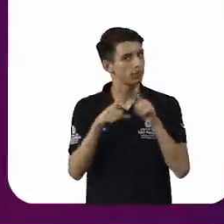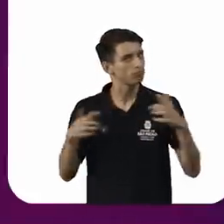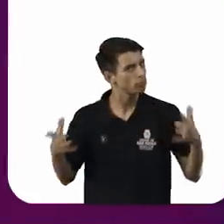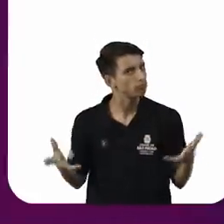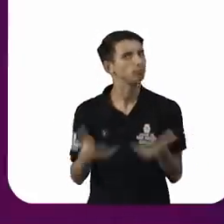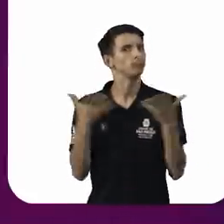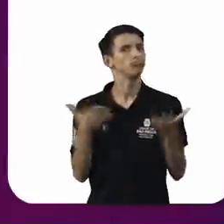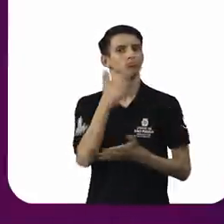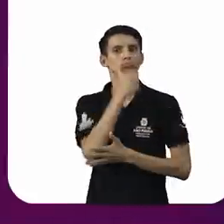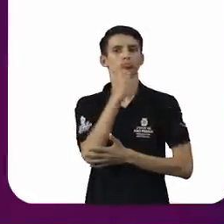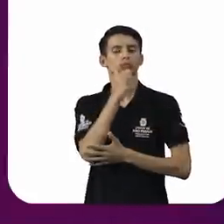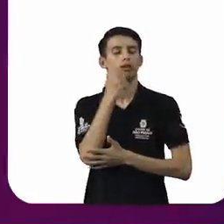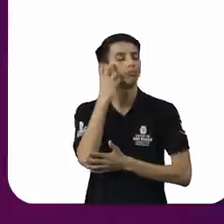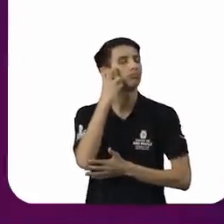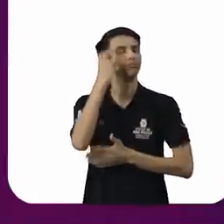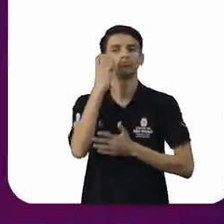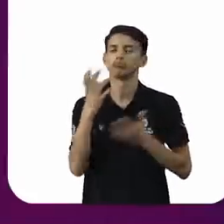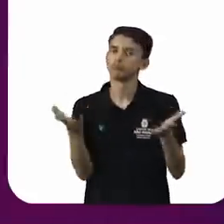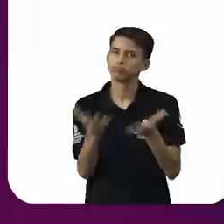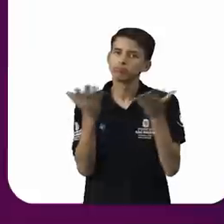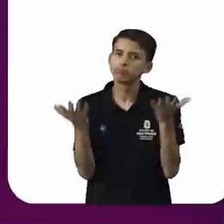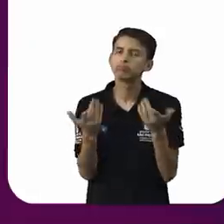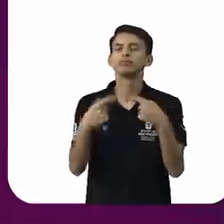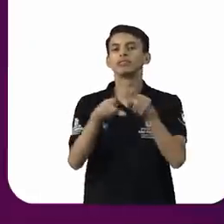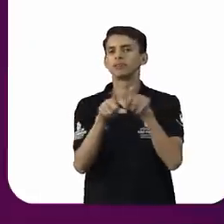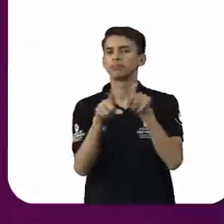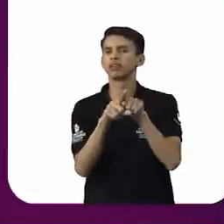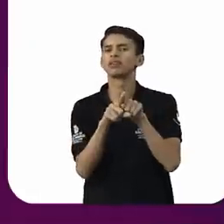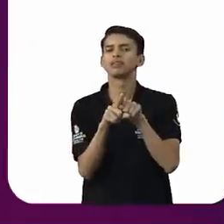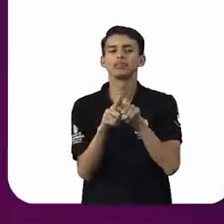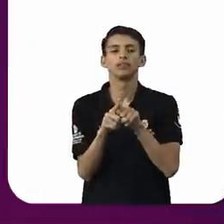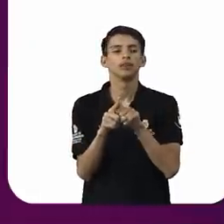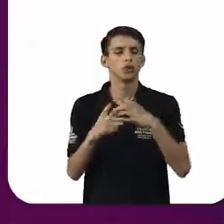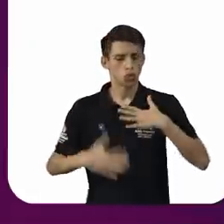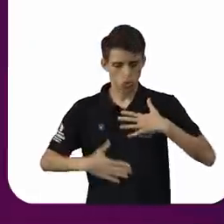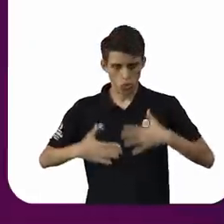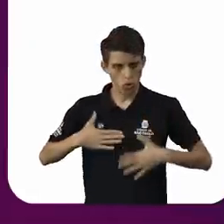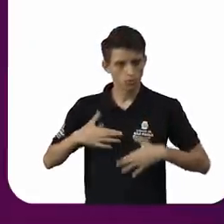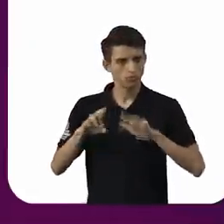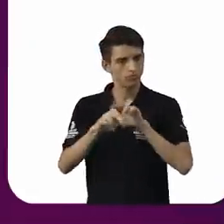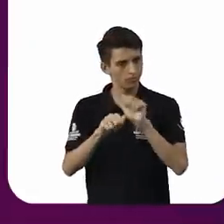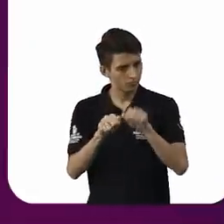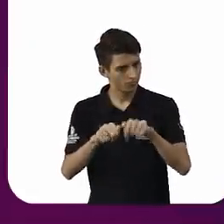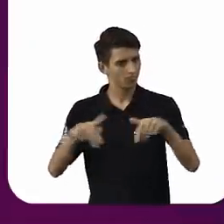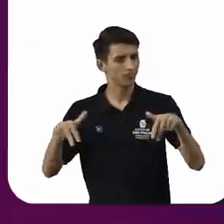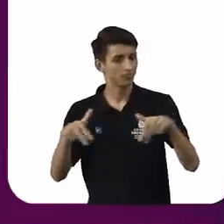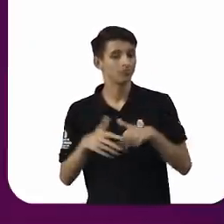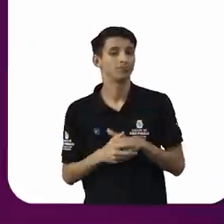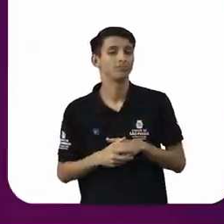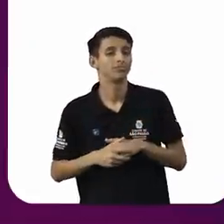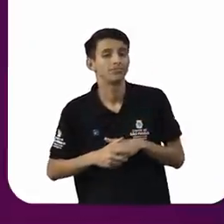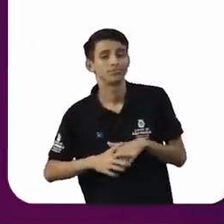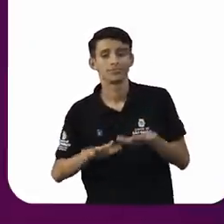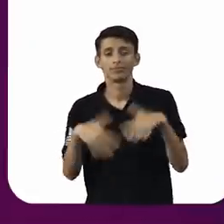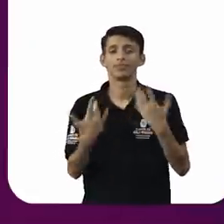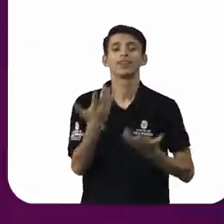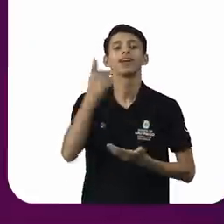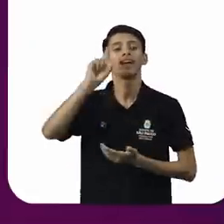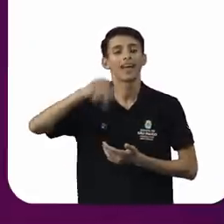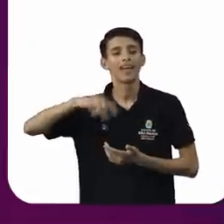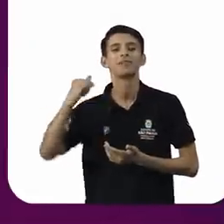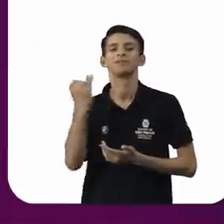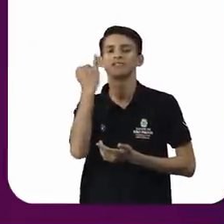padrões estéticos e outras pautas igualmente importantes. Então, é muito importante tratarmos sobre essa temática.